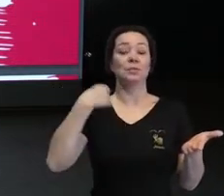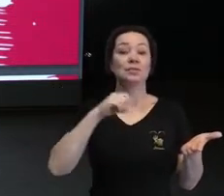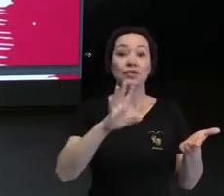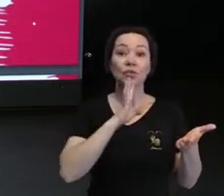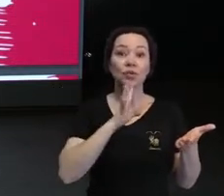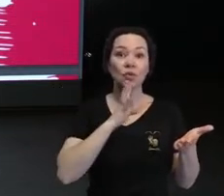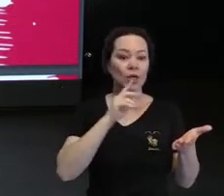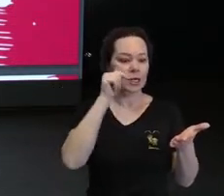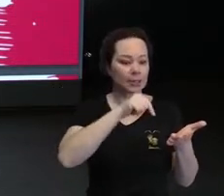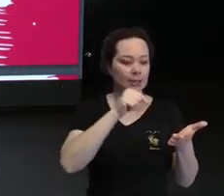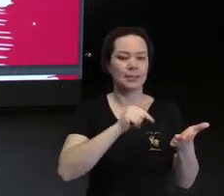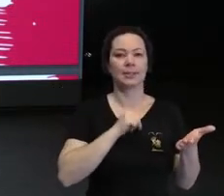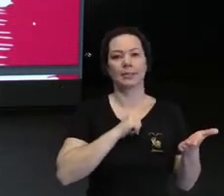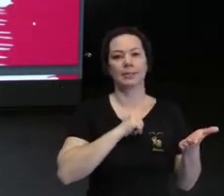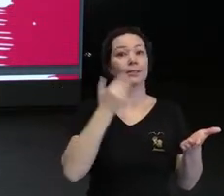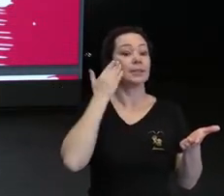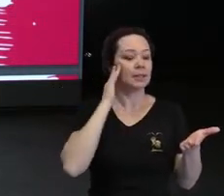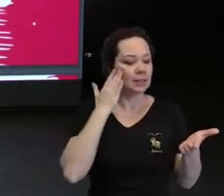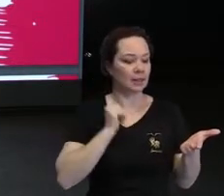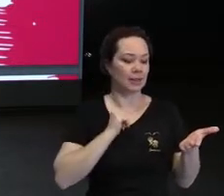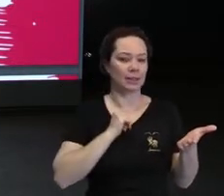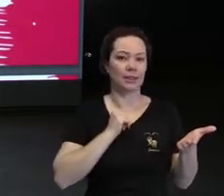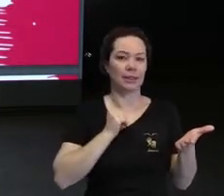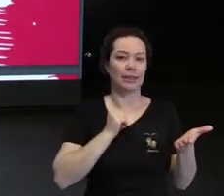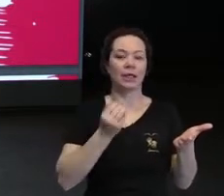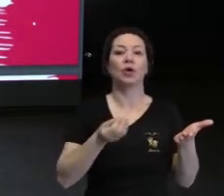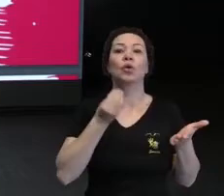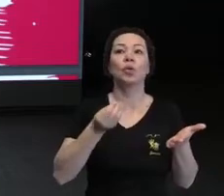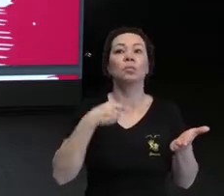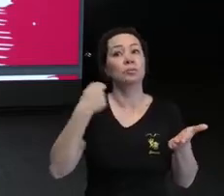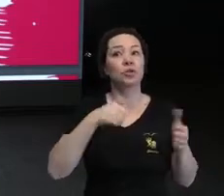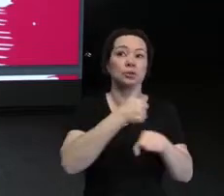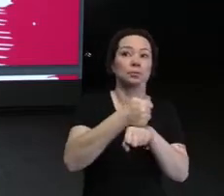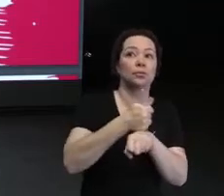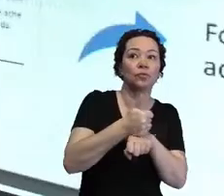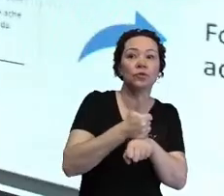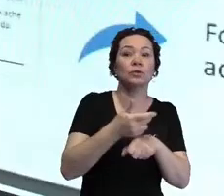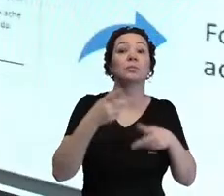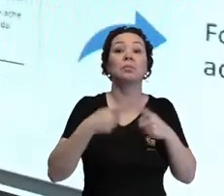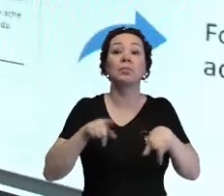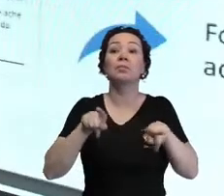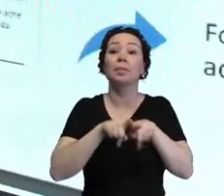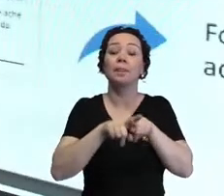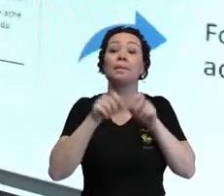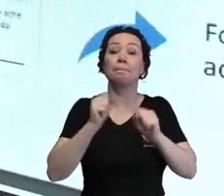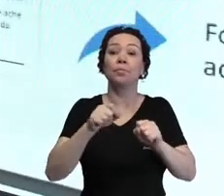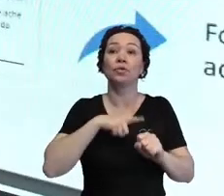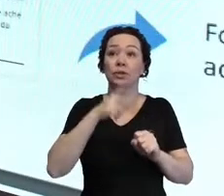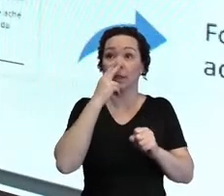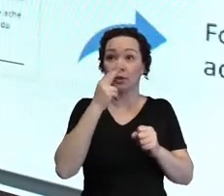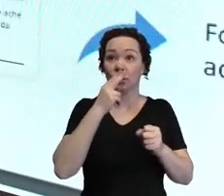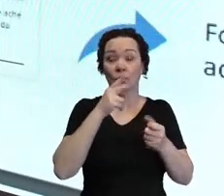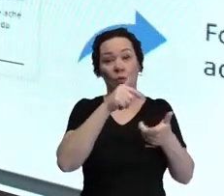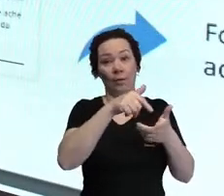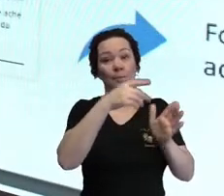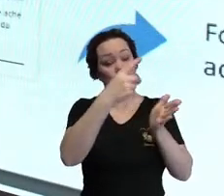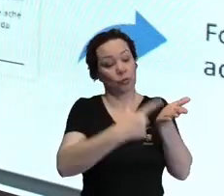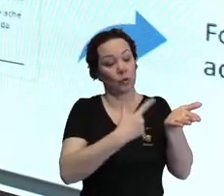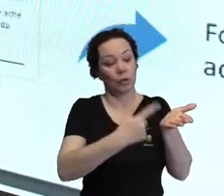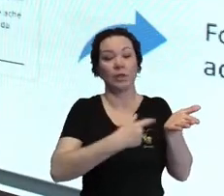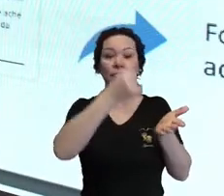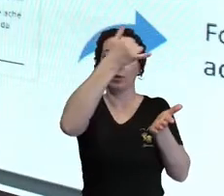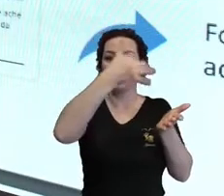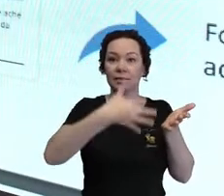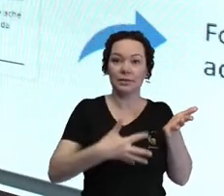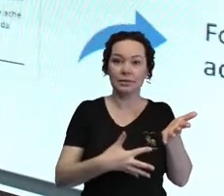documento, eu preciso entender aonde eu procuro, eu preciso, às vezes, de um profissional, mas eu posso ter um recurso, como essa cartilha, que pode me